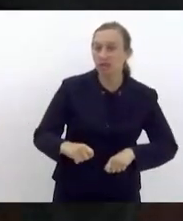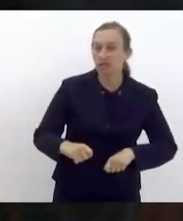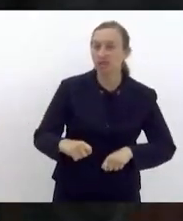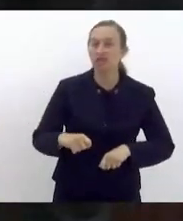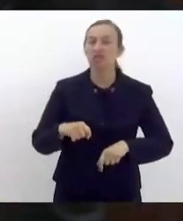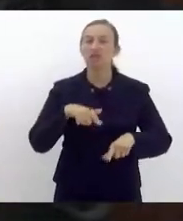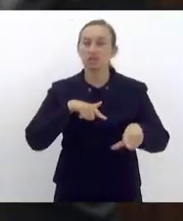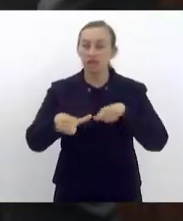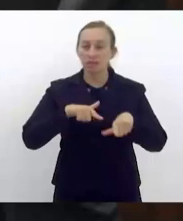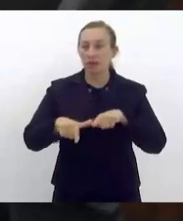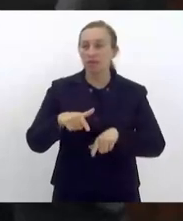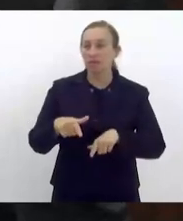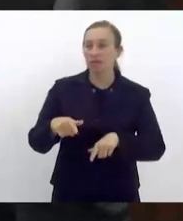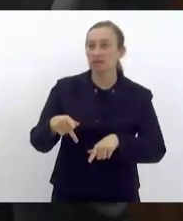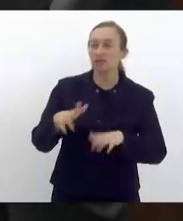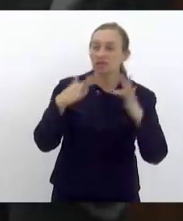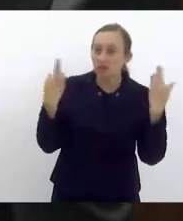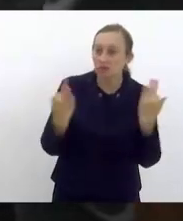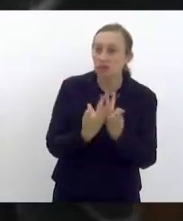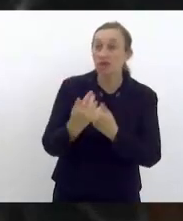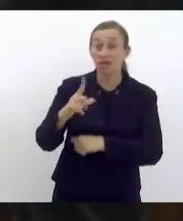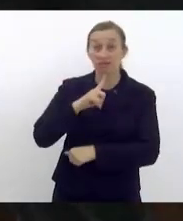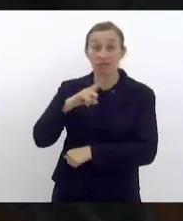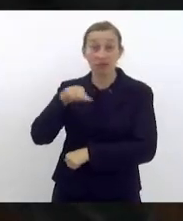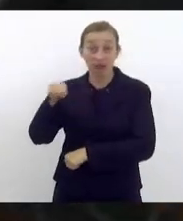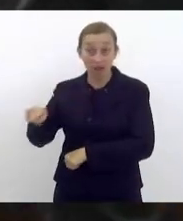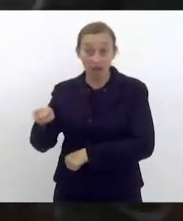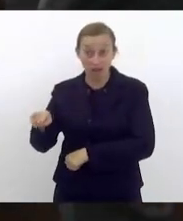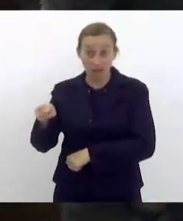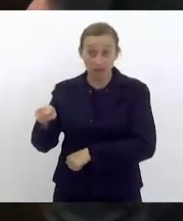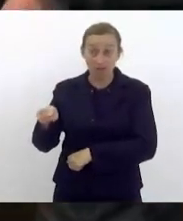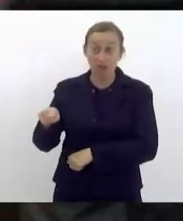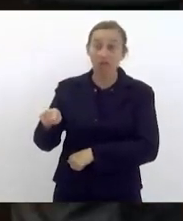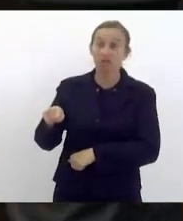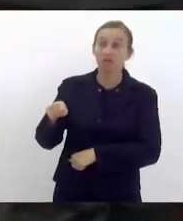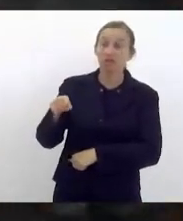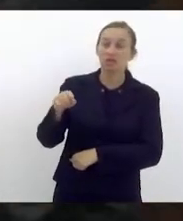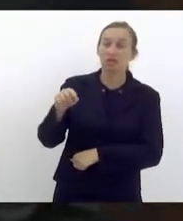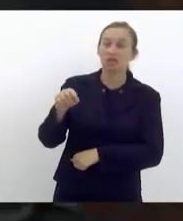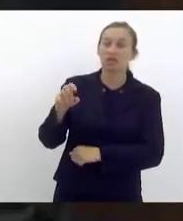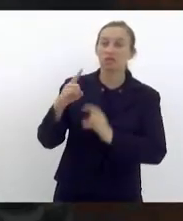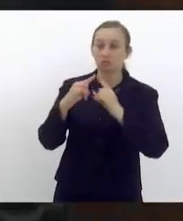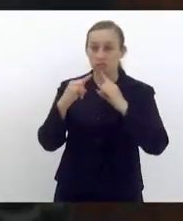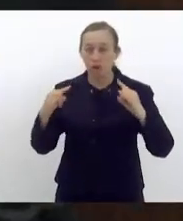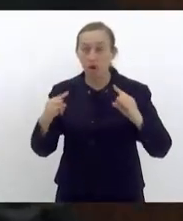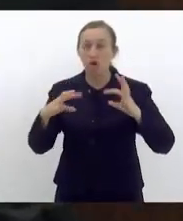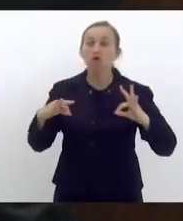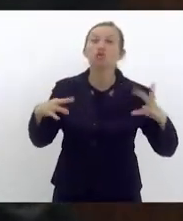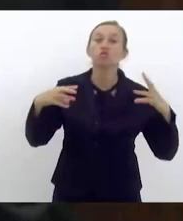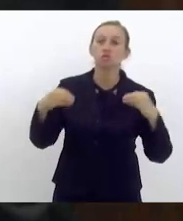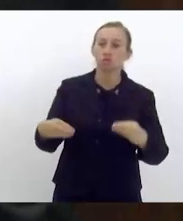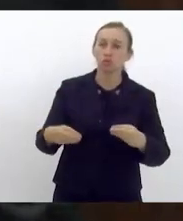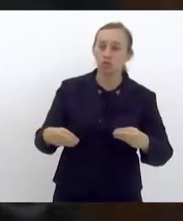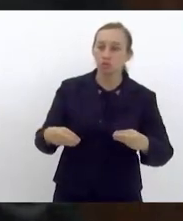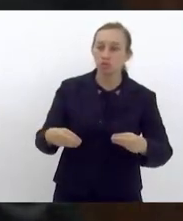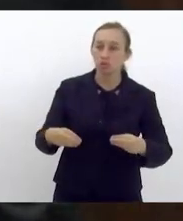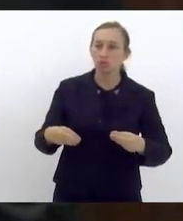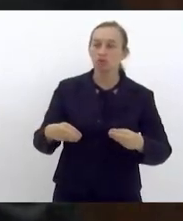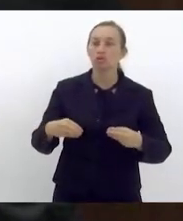dessas famílias que têm ali os seus standards, têm ali toda a sua forma de